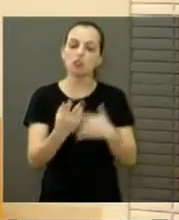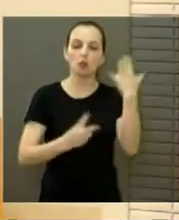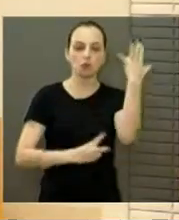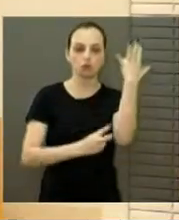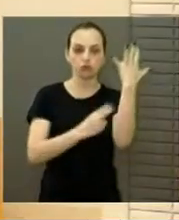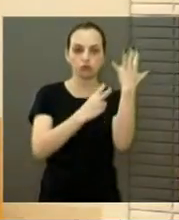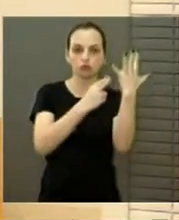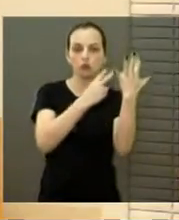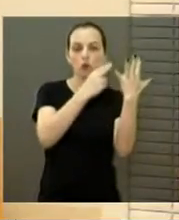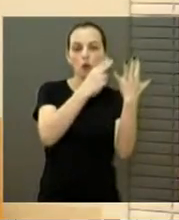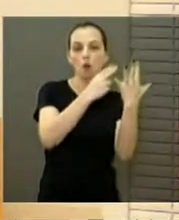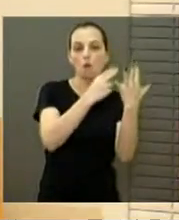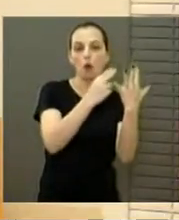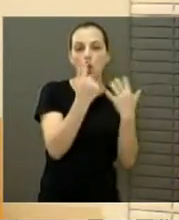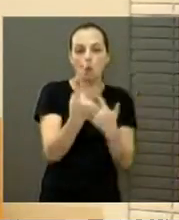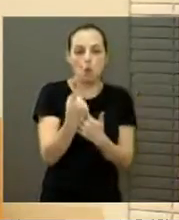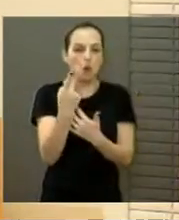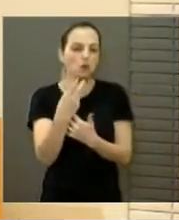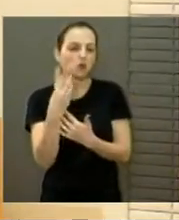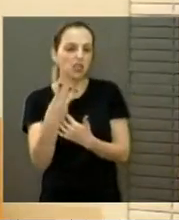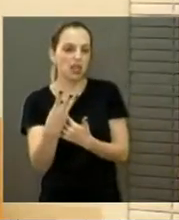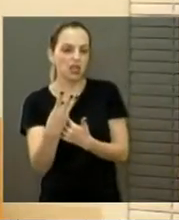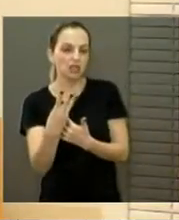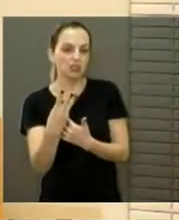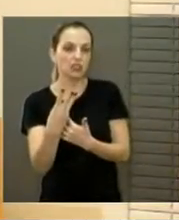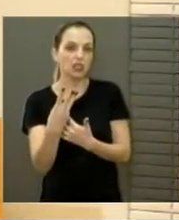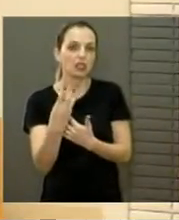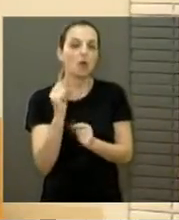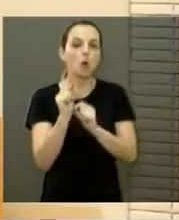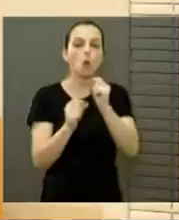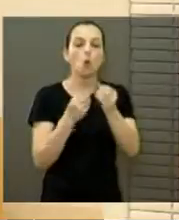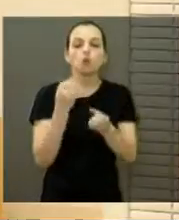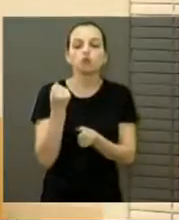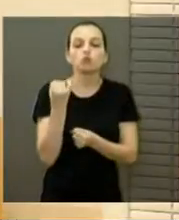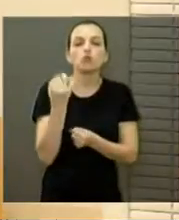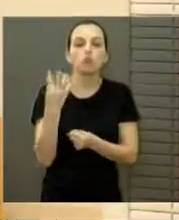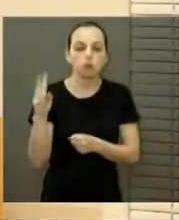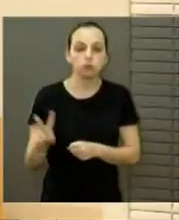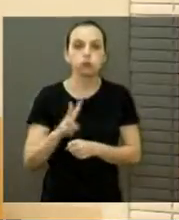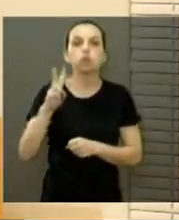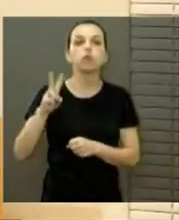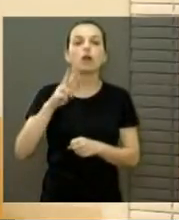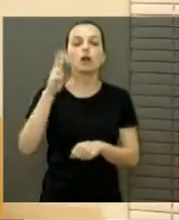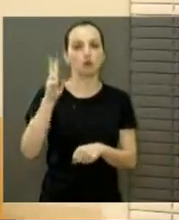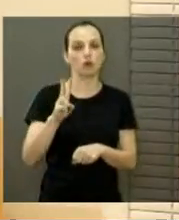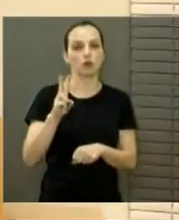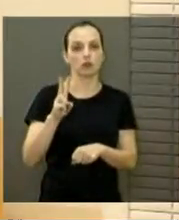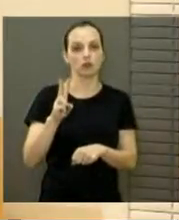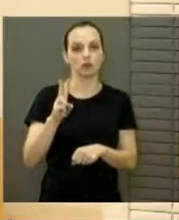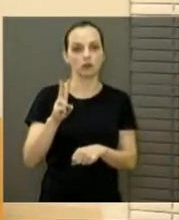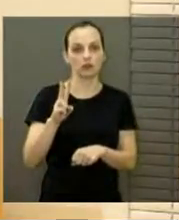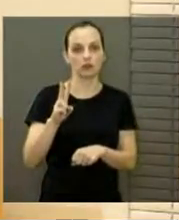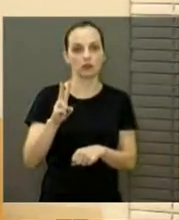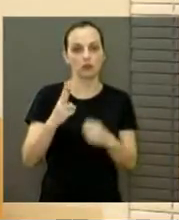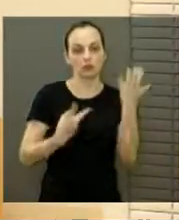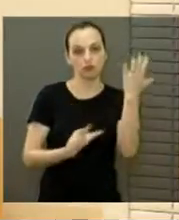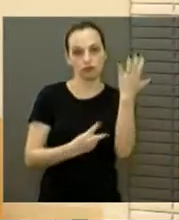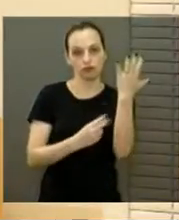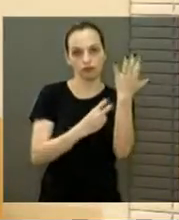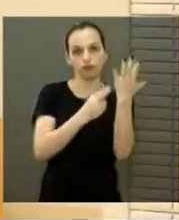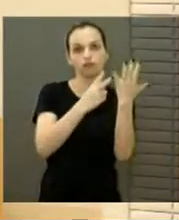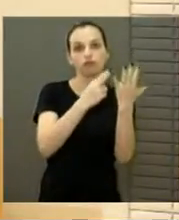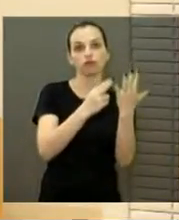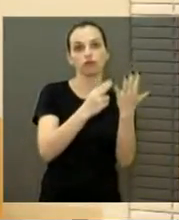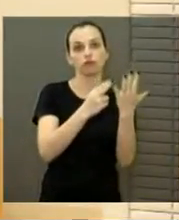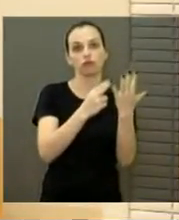35 cada árvore greco, vezes 3, 2.070, vezes 2, 2.070, vezes